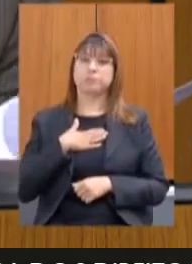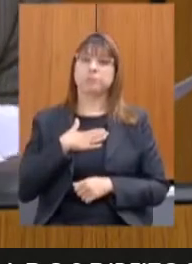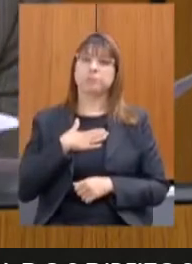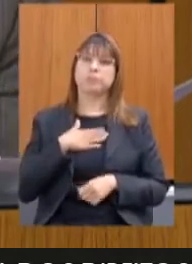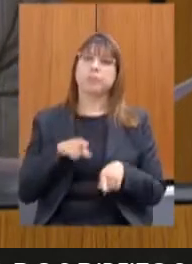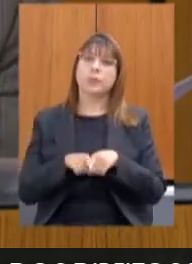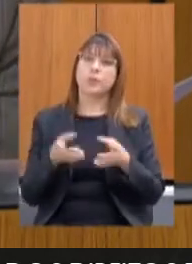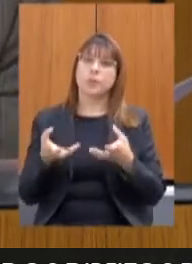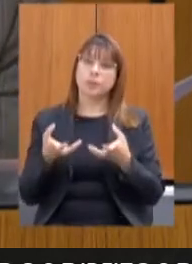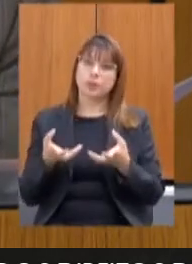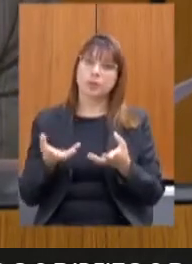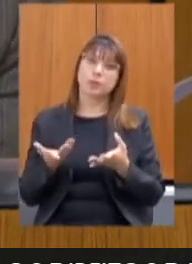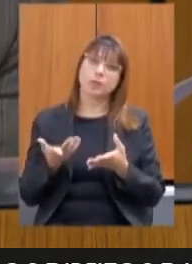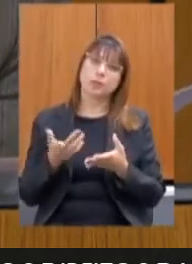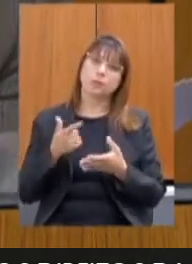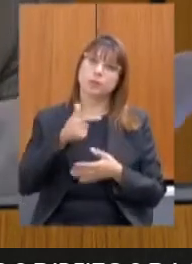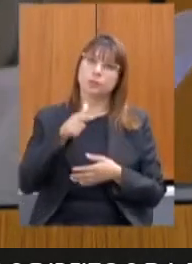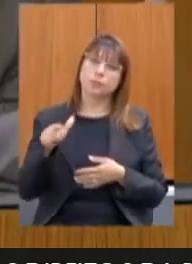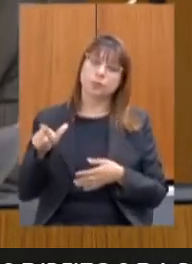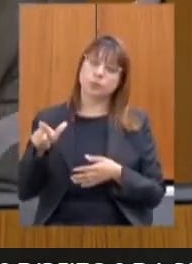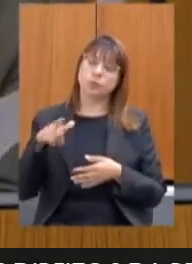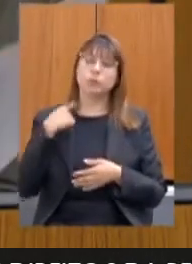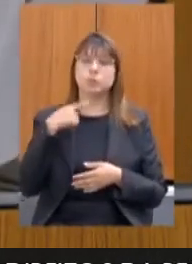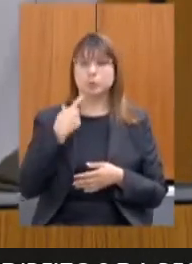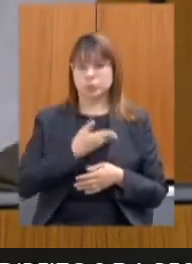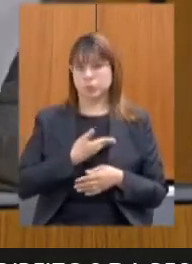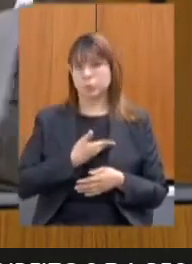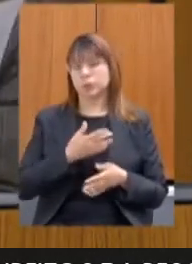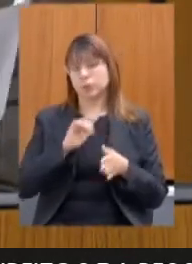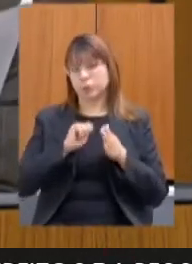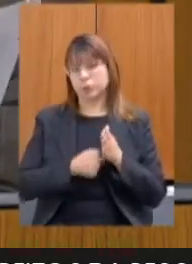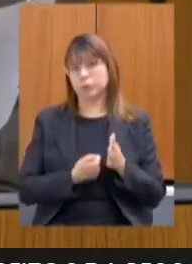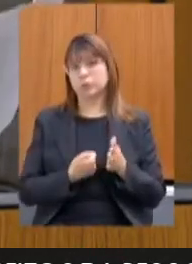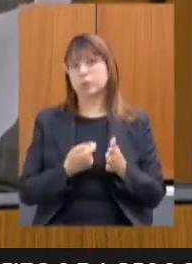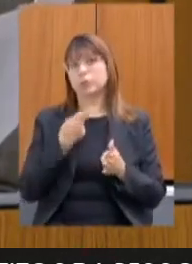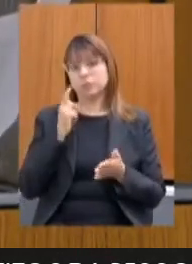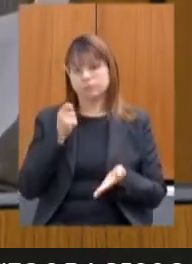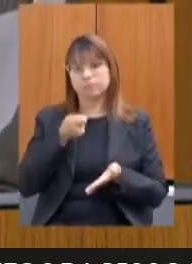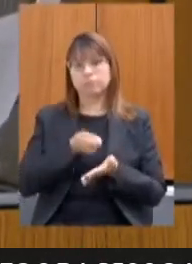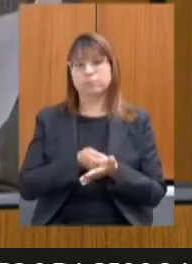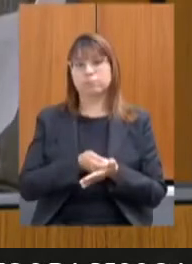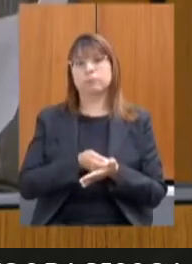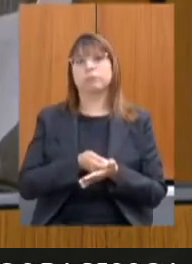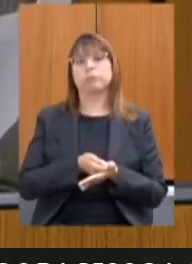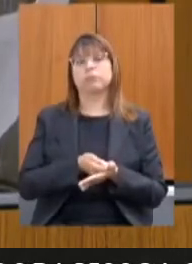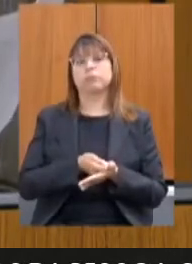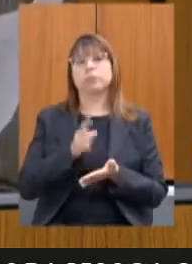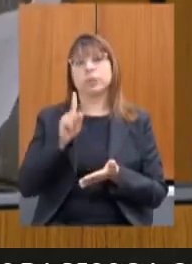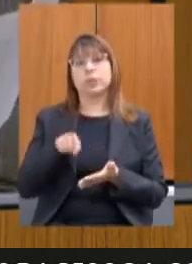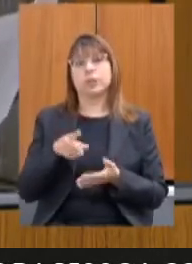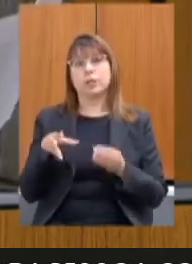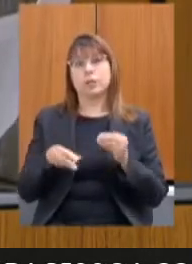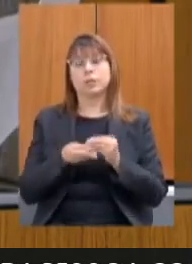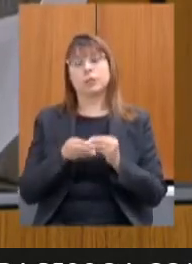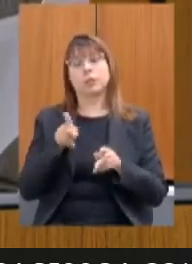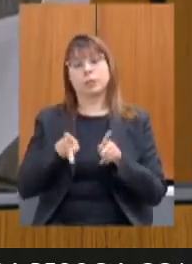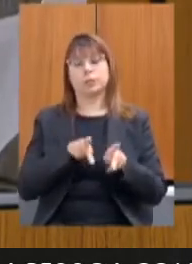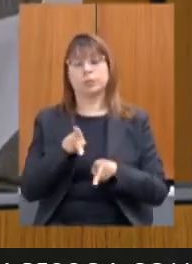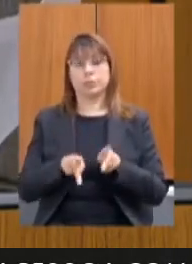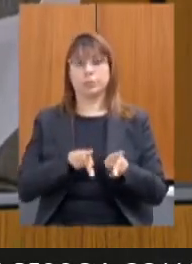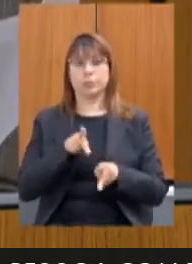a assinatura de vários colegas deputados tornando impositiva a emenda popular eu